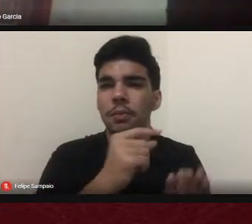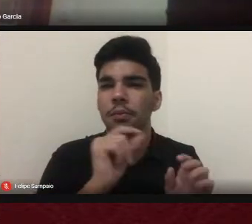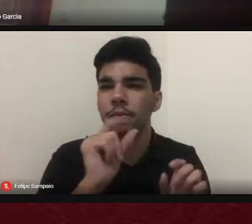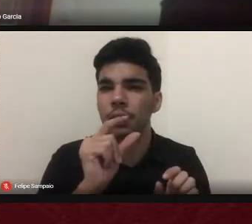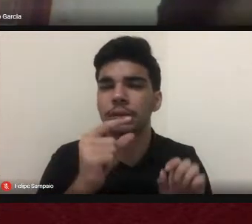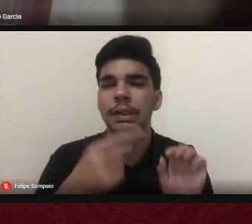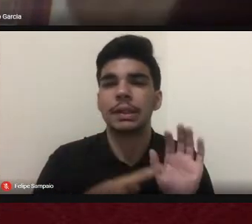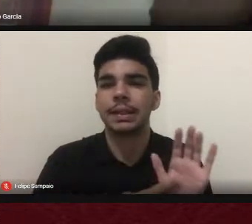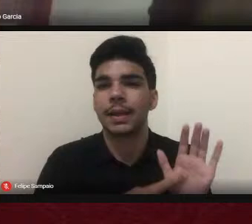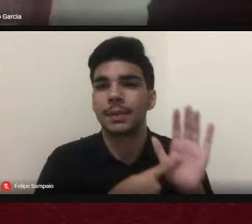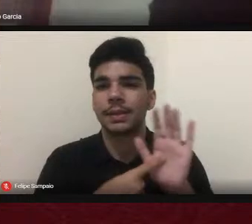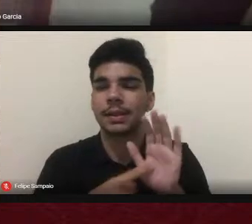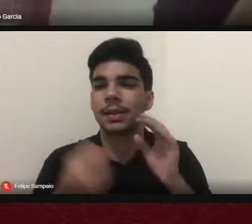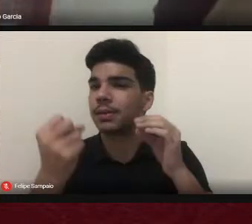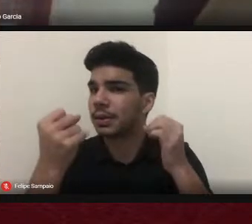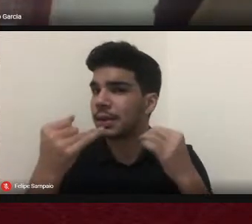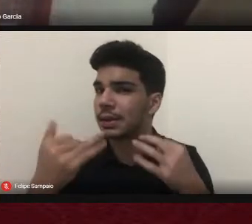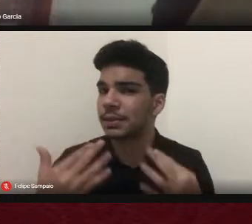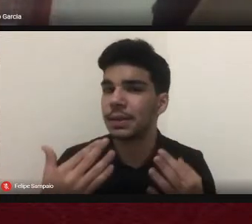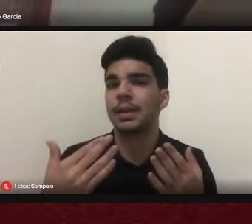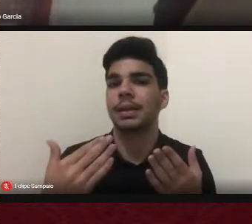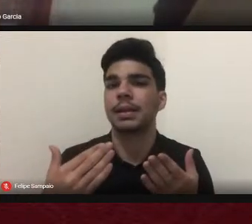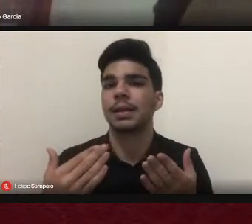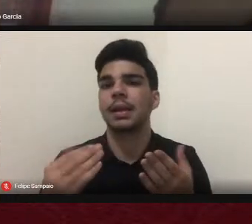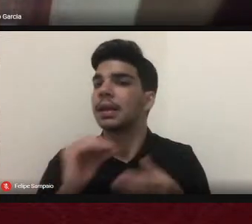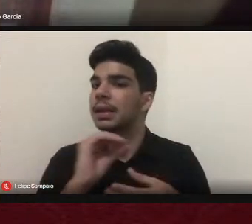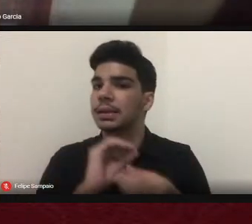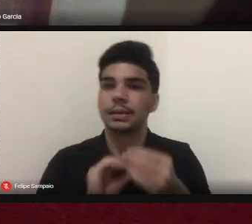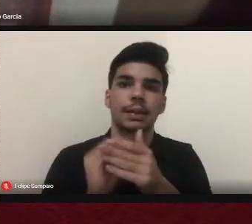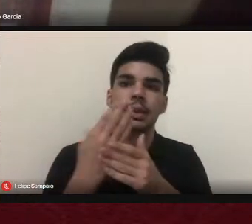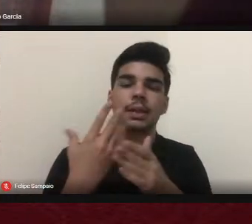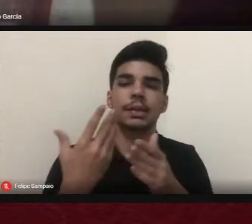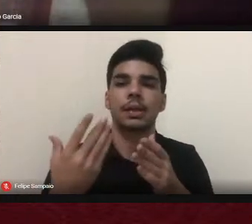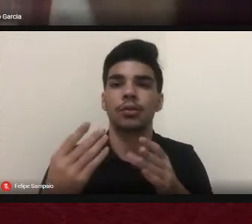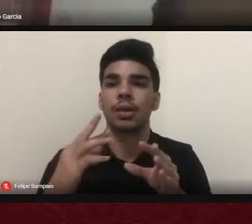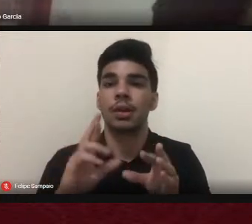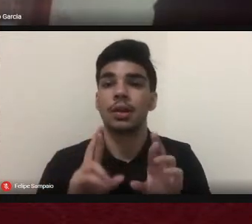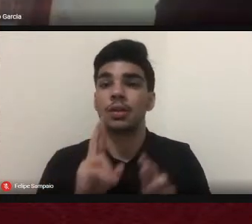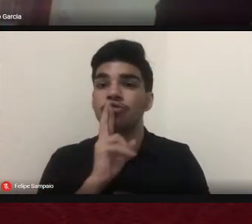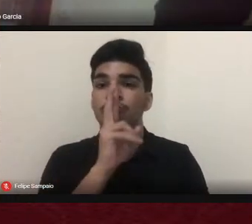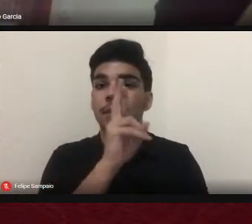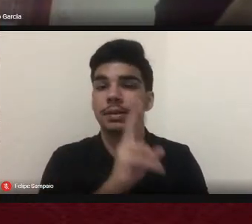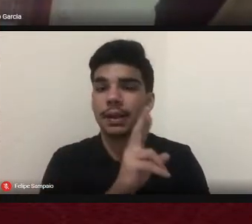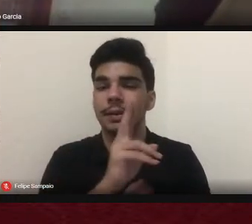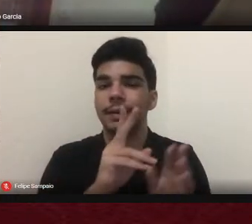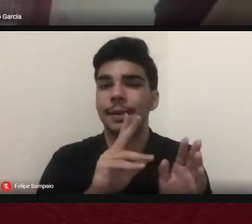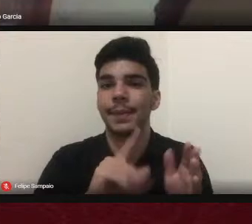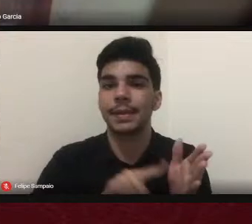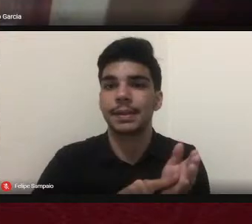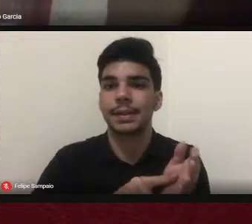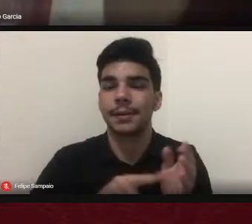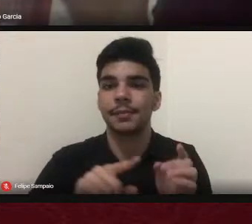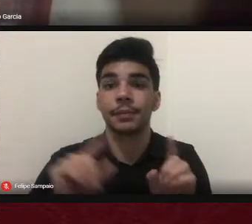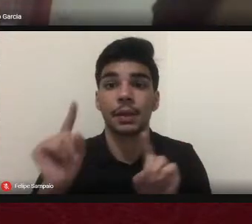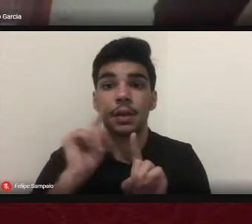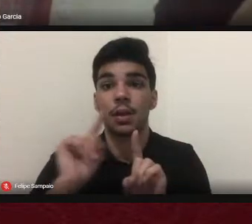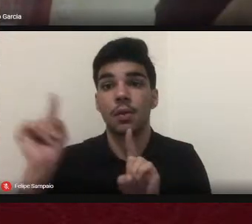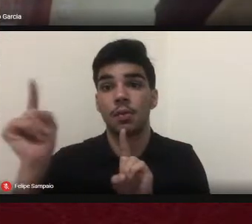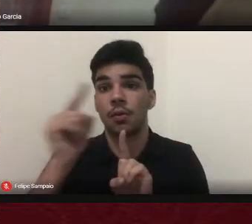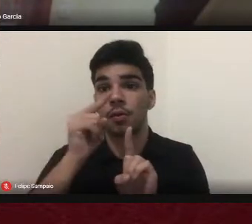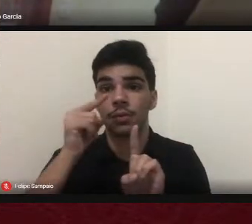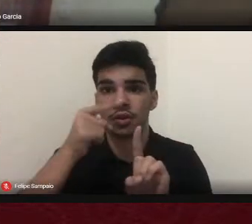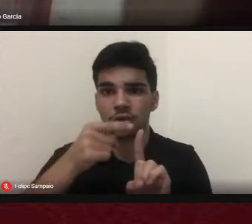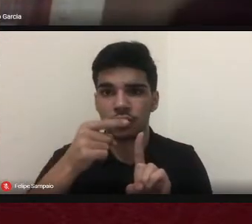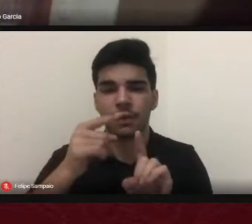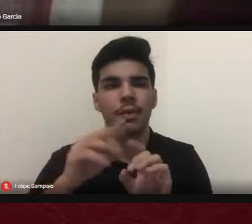obra do resultado dessa pesquisa então o objetivo principal desse livro o objetivo dessa